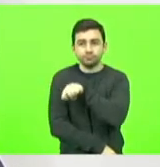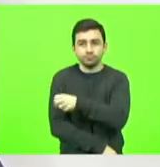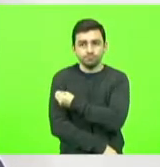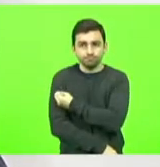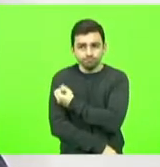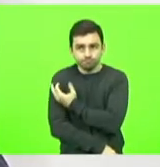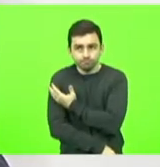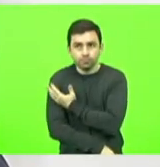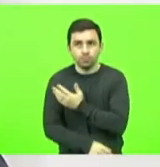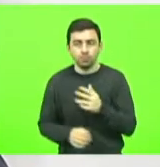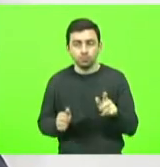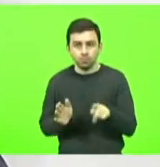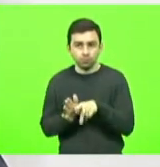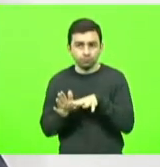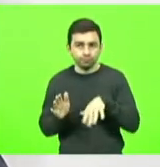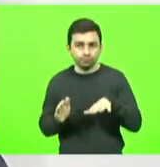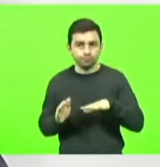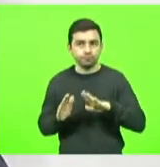Estadual de Ensino.